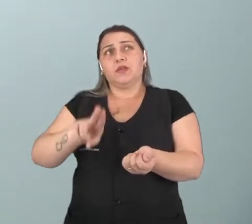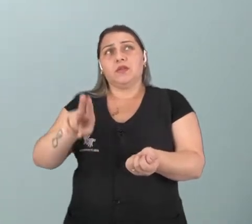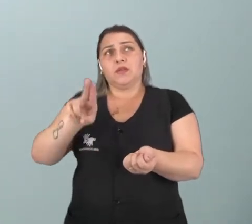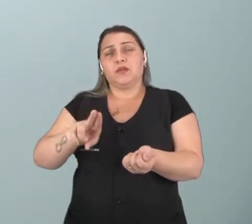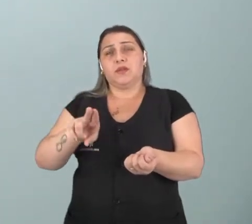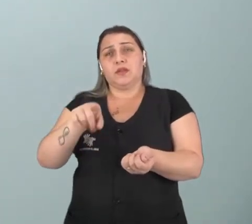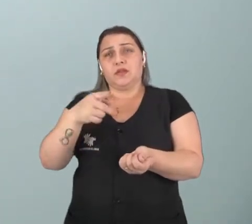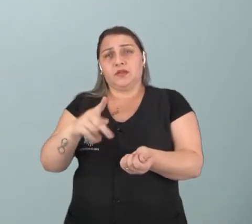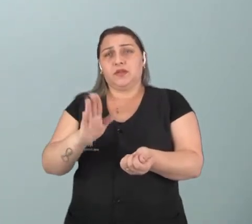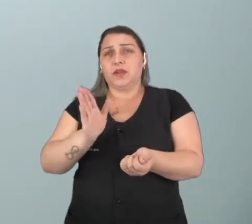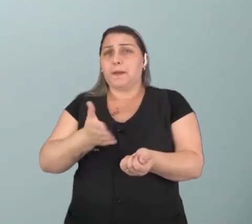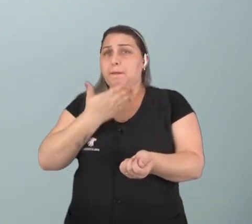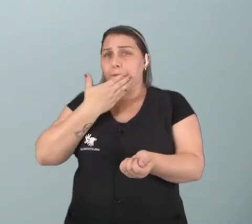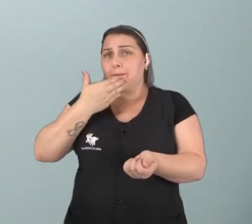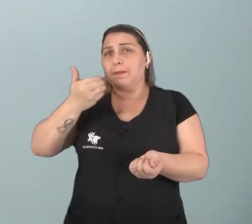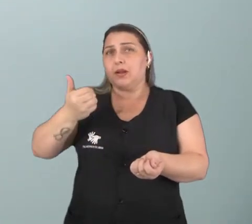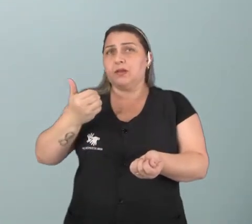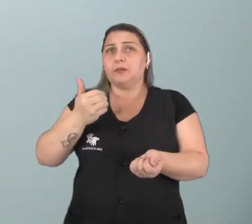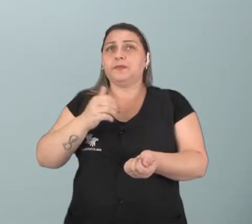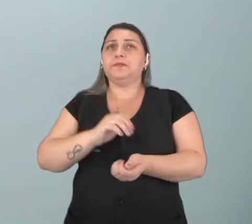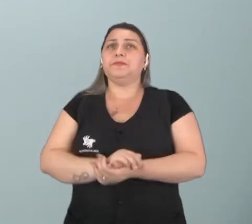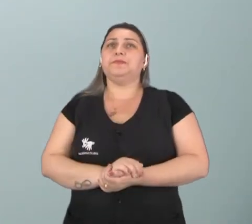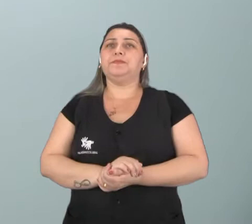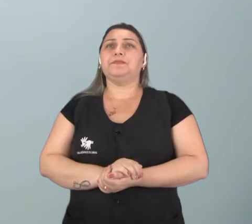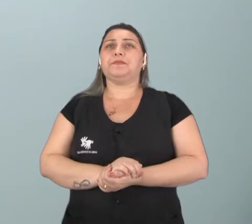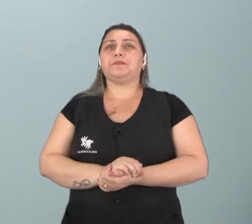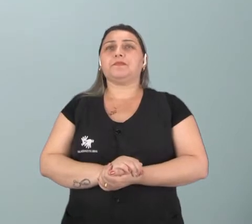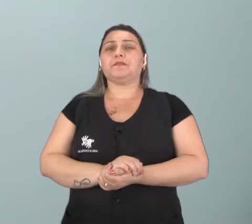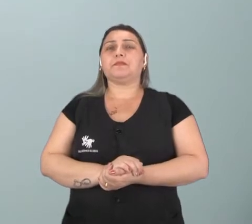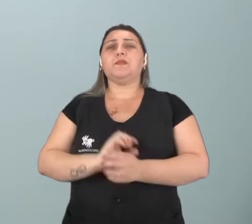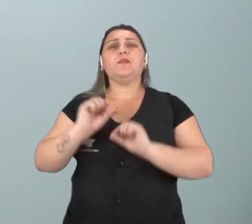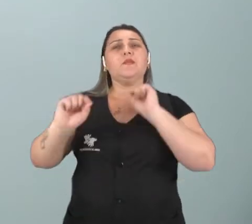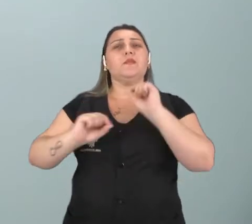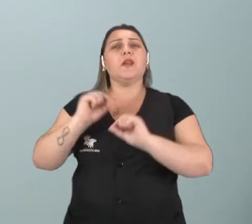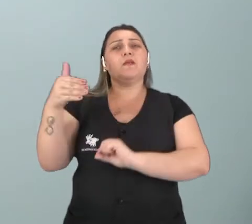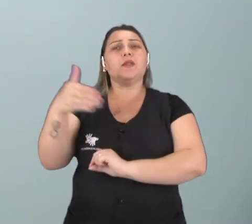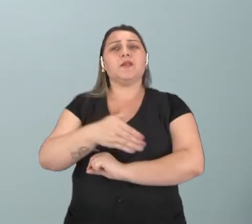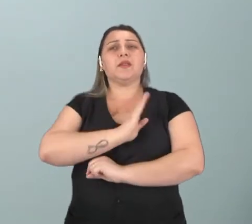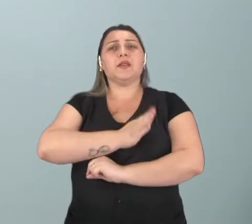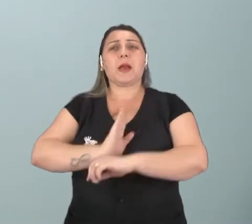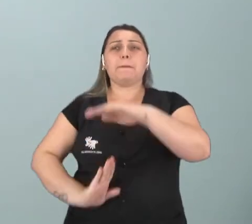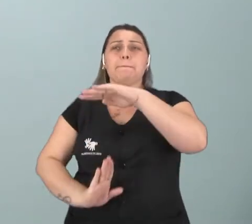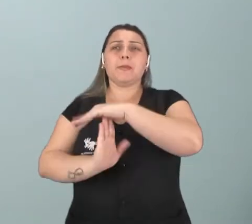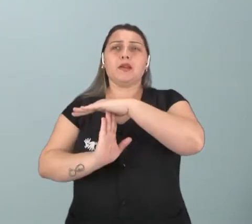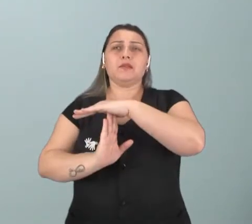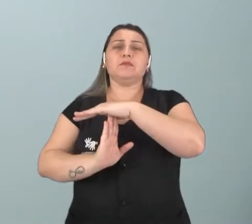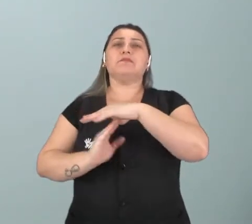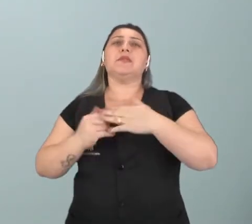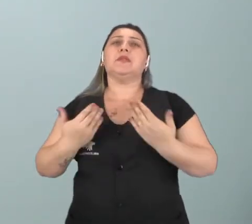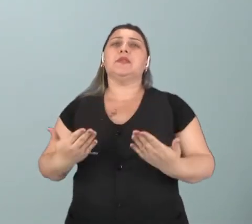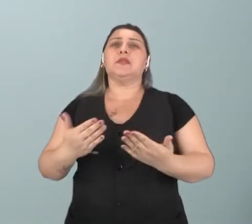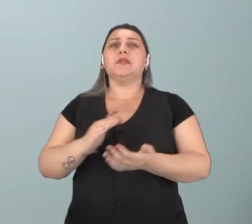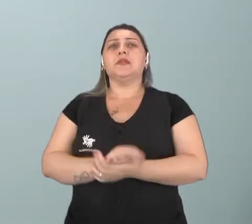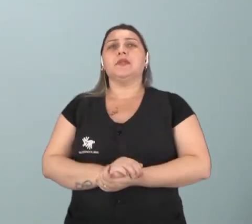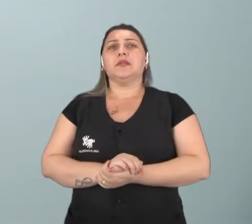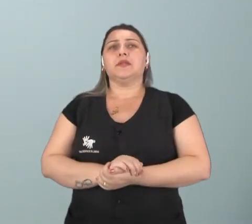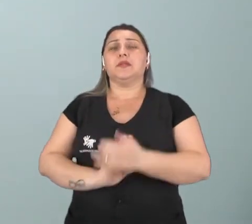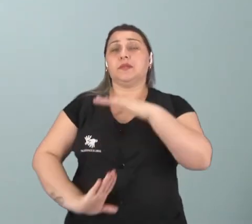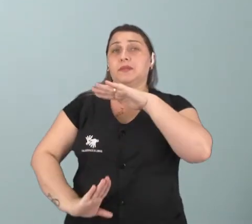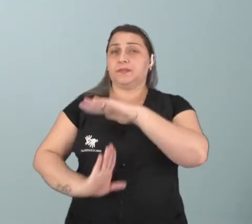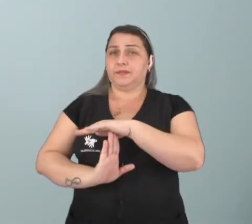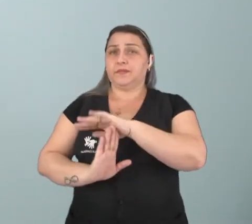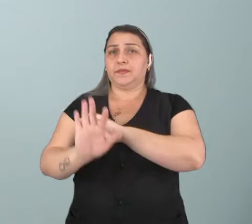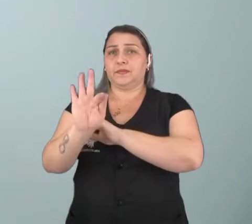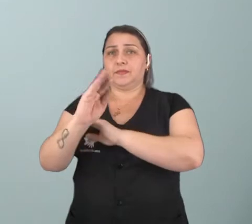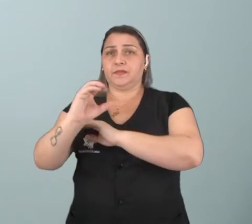fórmulas que vocês acharem melhor. Vamos lá. O que é a frequência cardíaca máxima, né? A frequência cardíaca